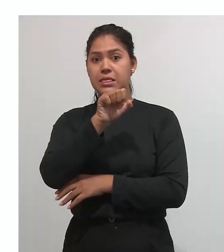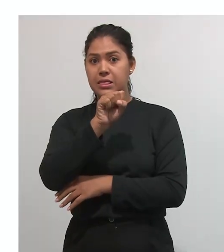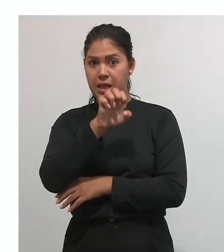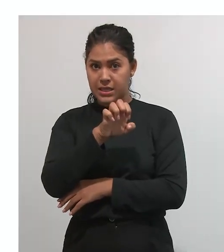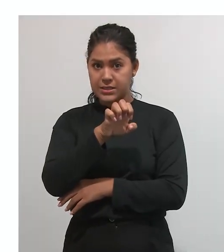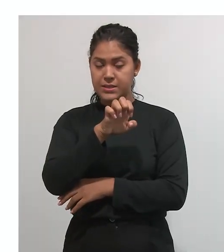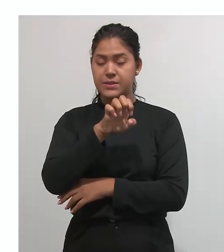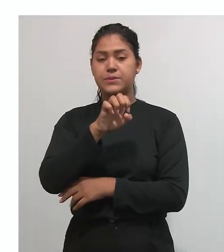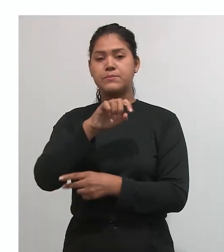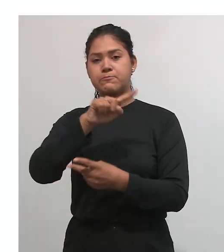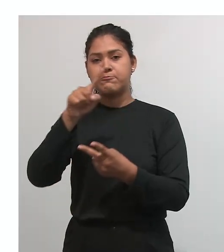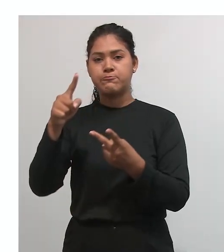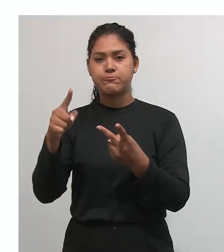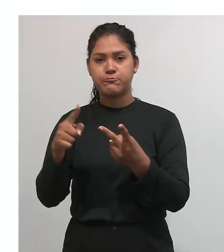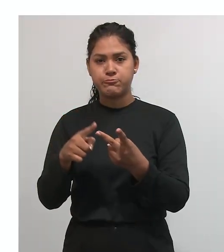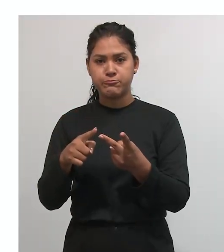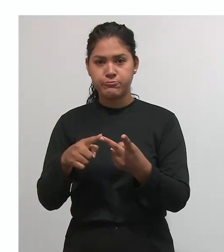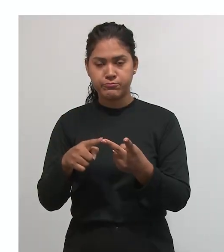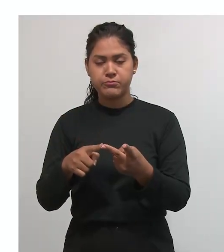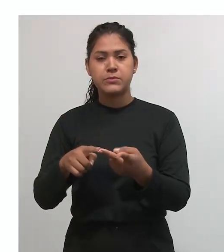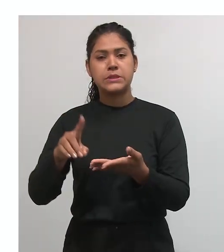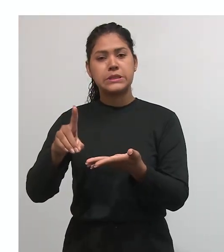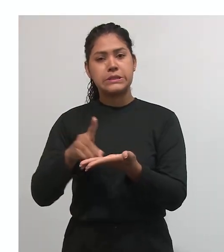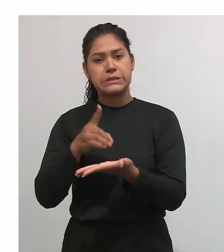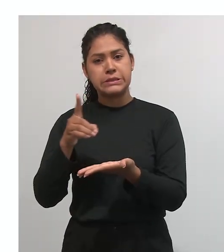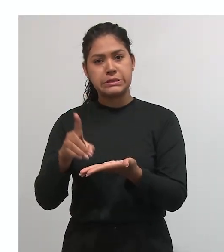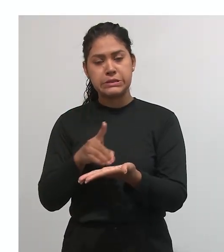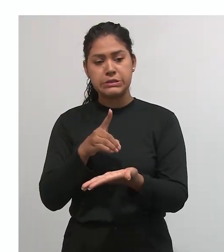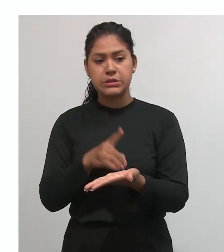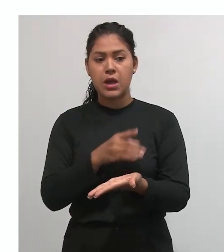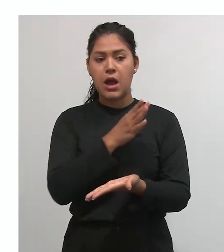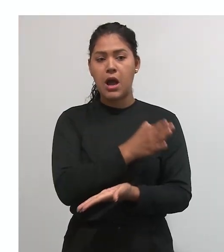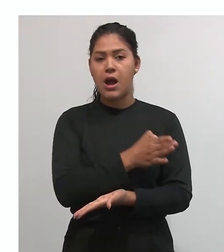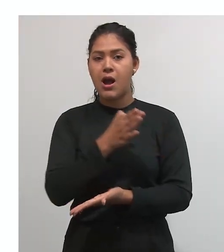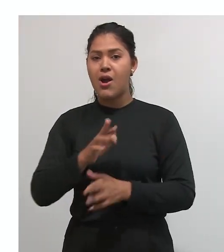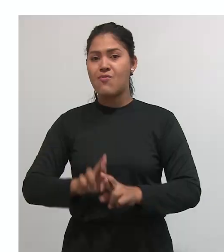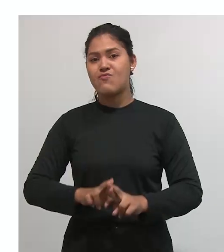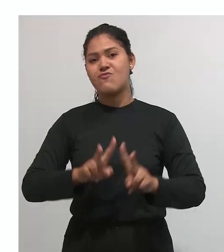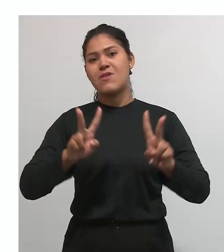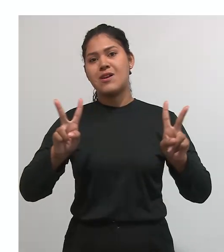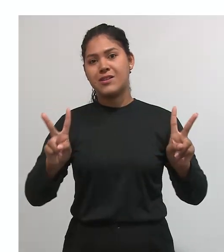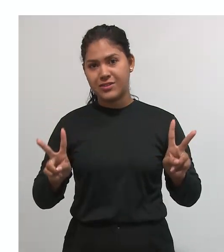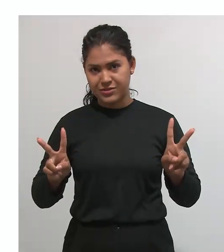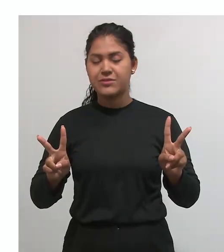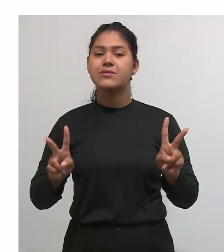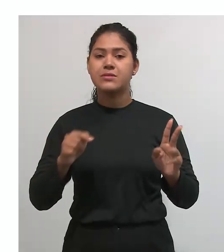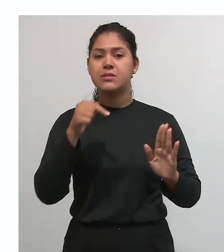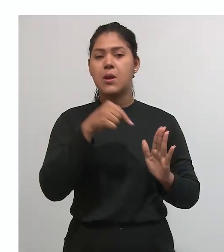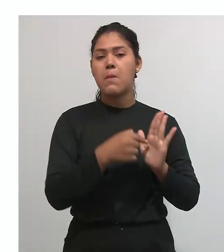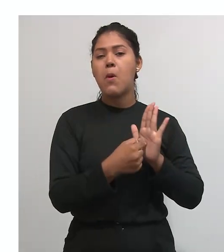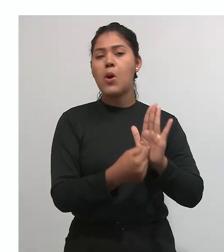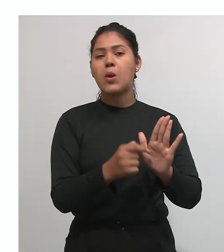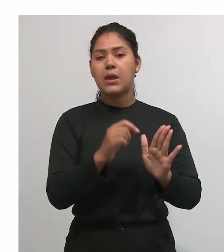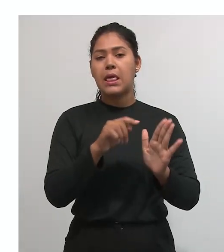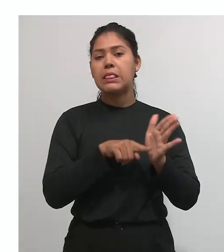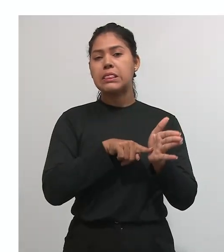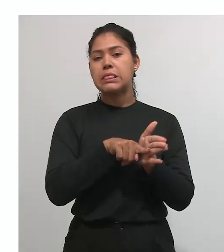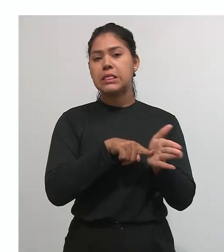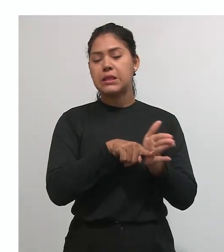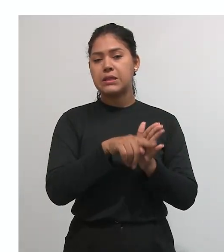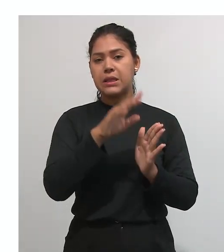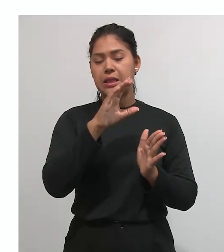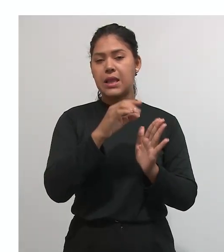profundas e abrangentes sobre um tema. A produção constante e diversificada de trabalhos científicos